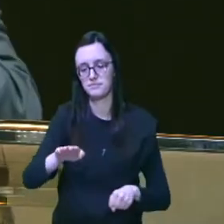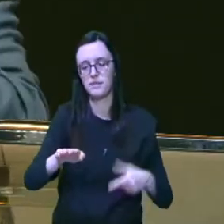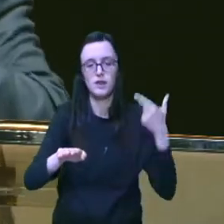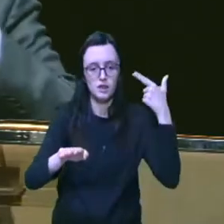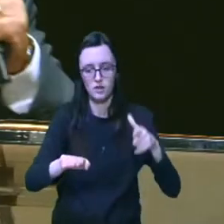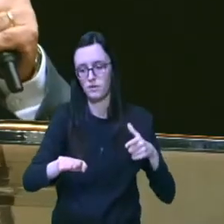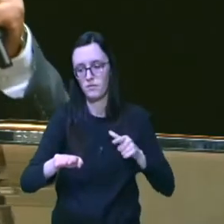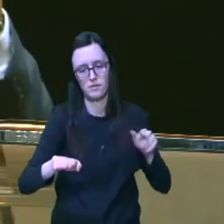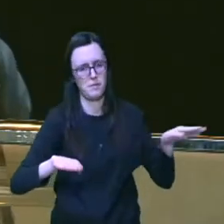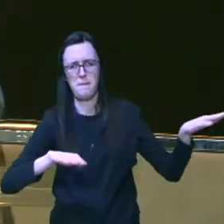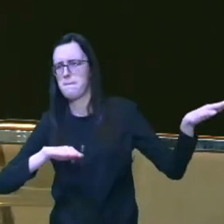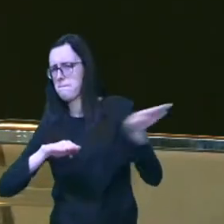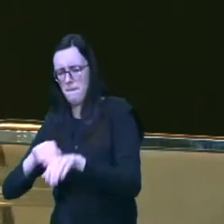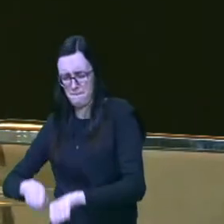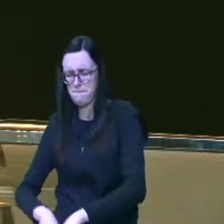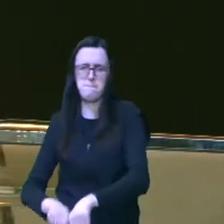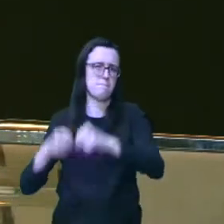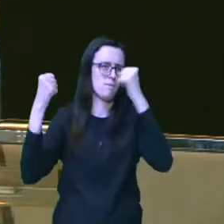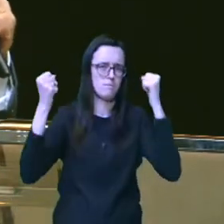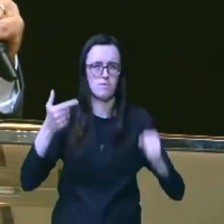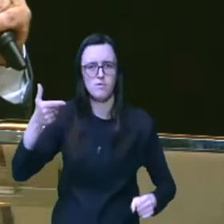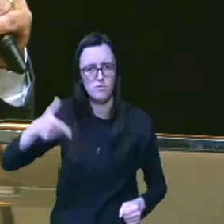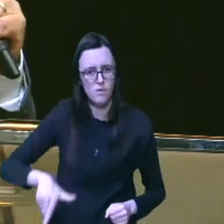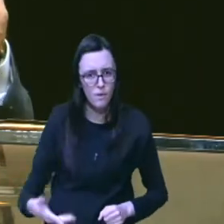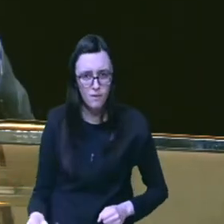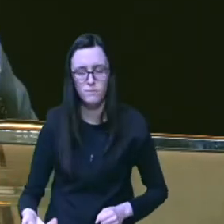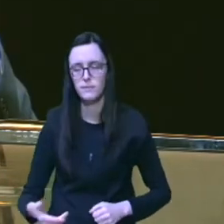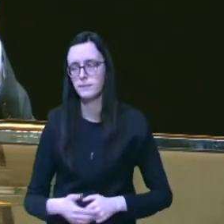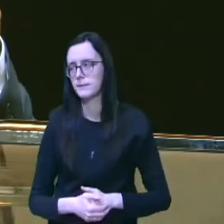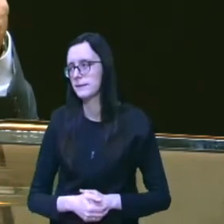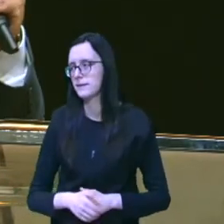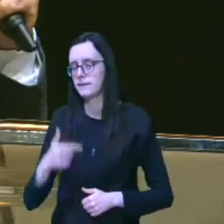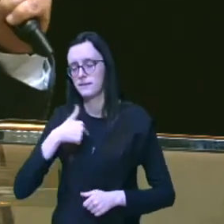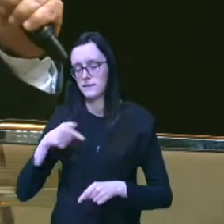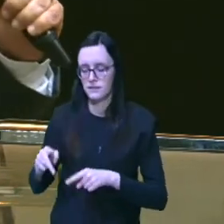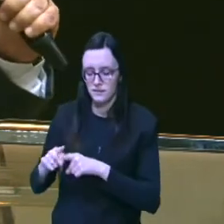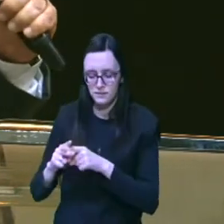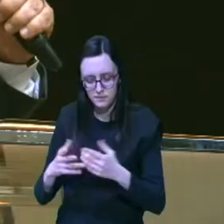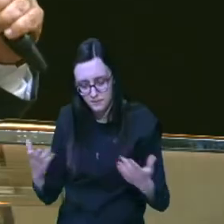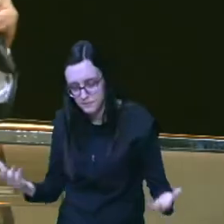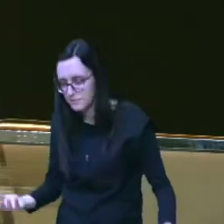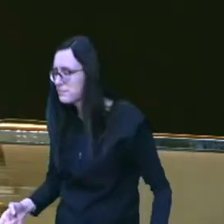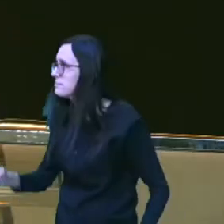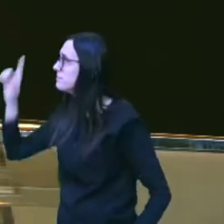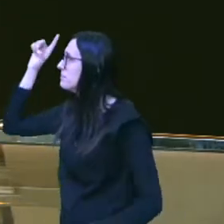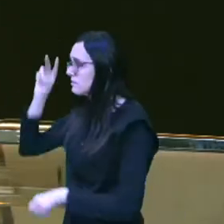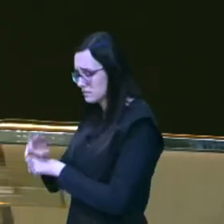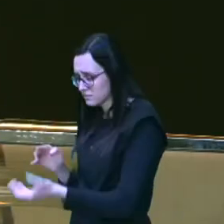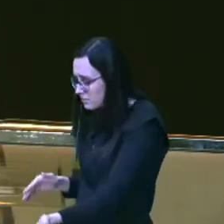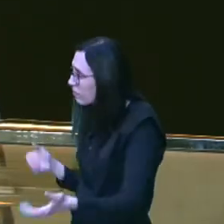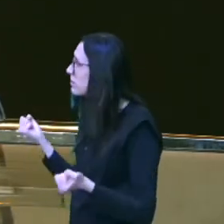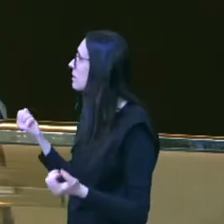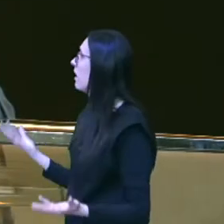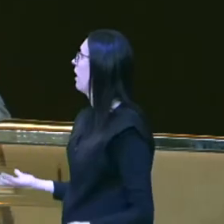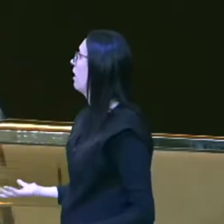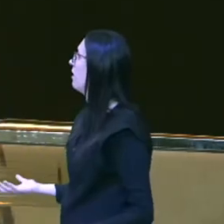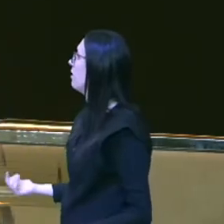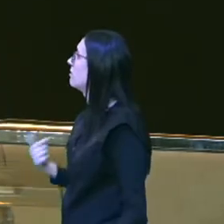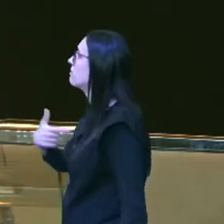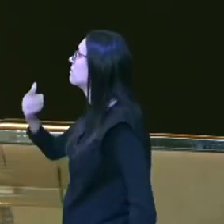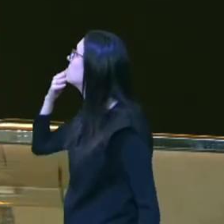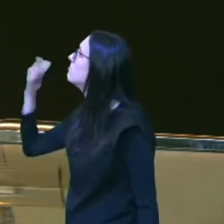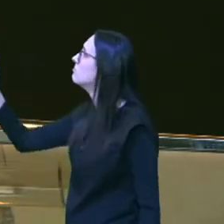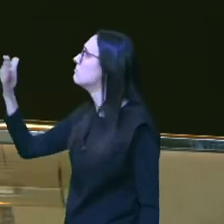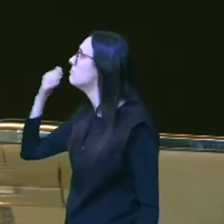no para-choque dobra o para-choque faz um estrago e eu consertando o carro falando Deus por que o senhor não cuida do meu carro puxa eu peço